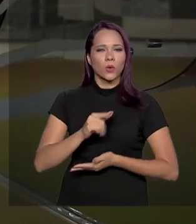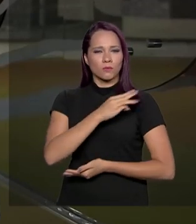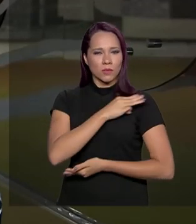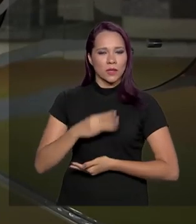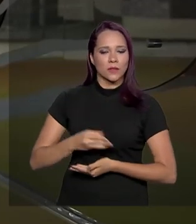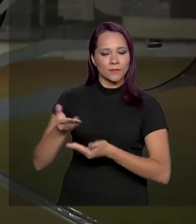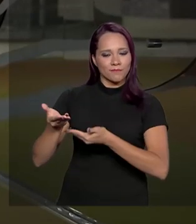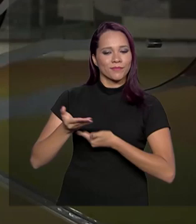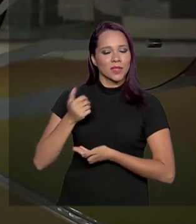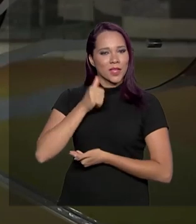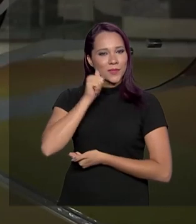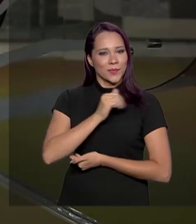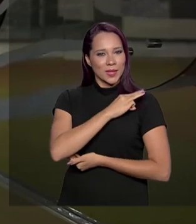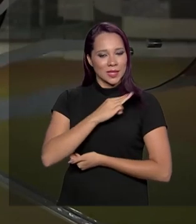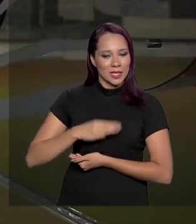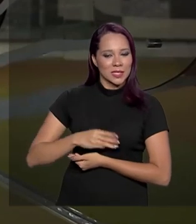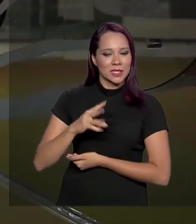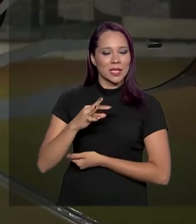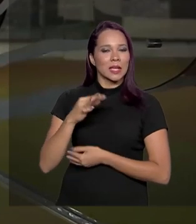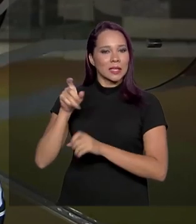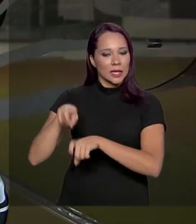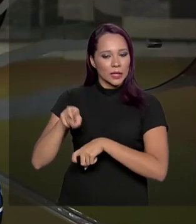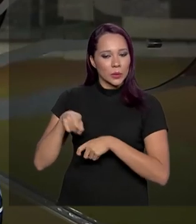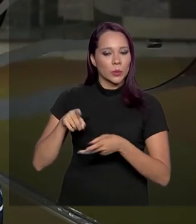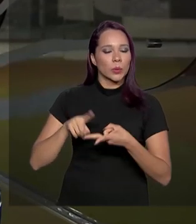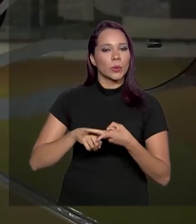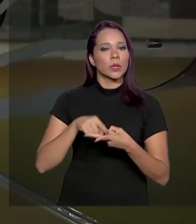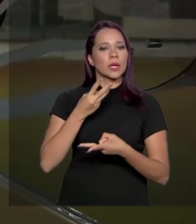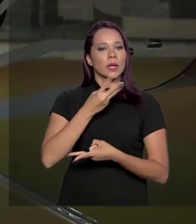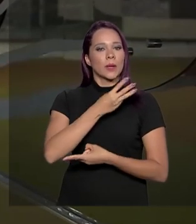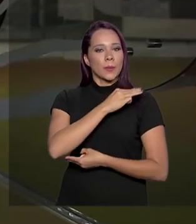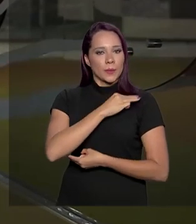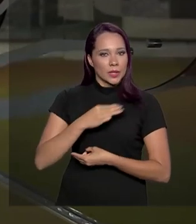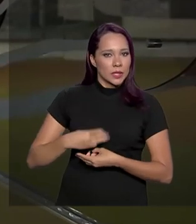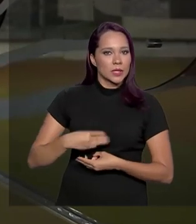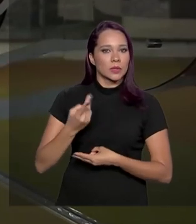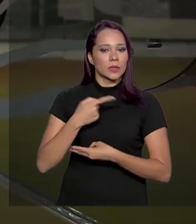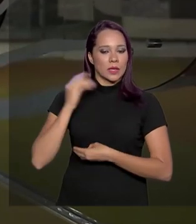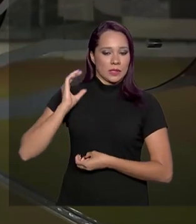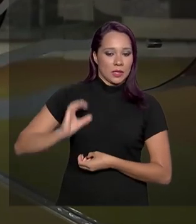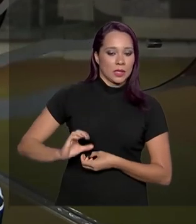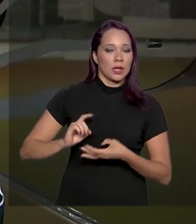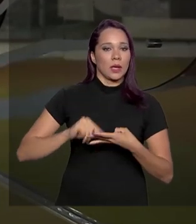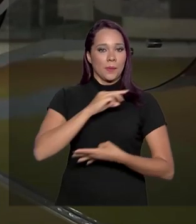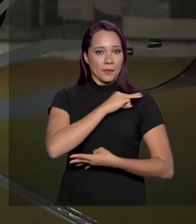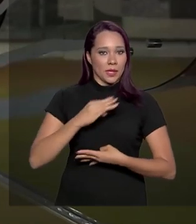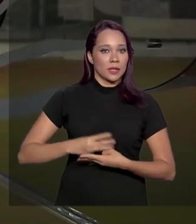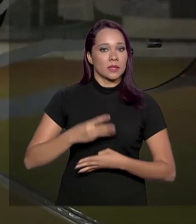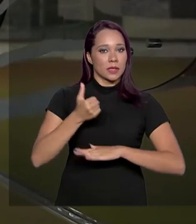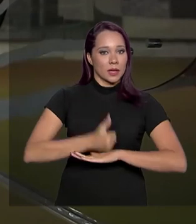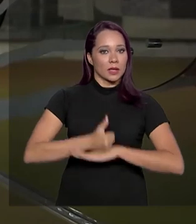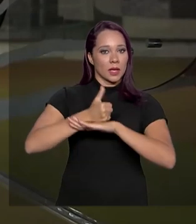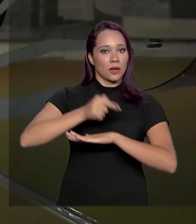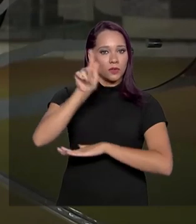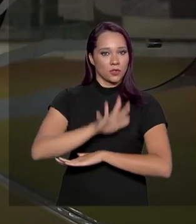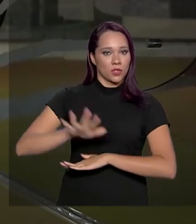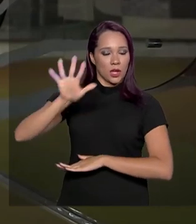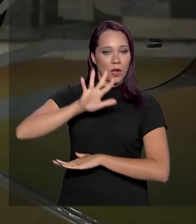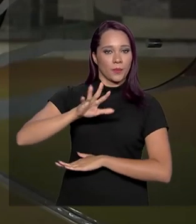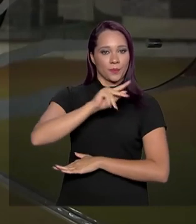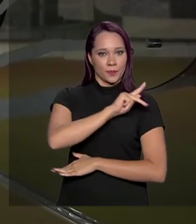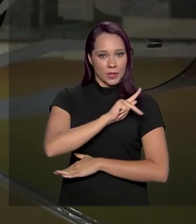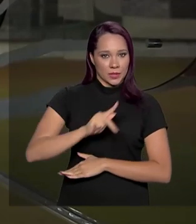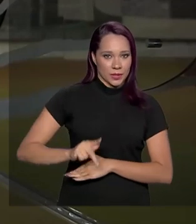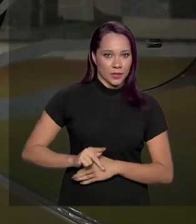a ministra Tereza Cristina, da Agricultura, o ministro Osmar Terra, da Cidadania, e o ministro da Secretaria-Geral da Presidência da República,